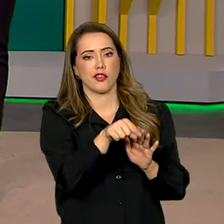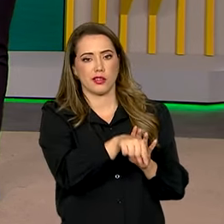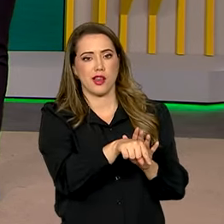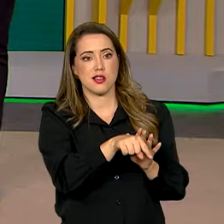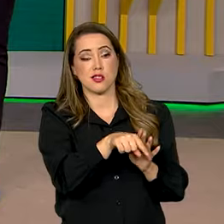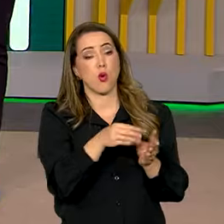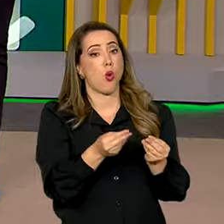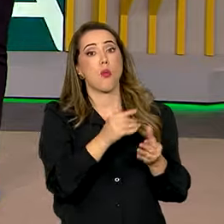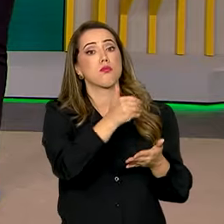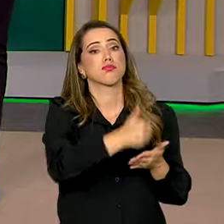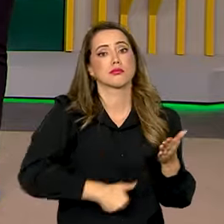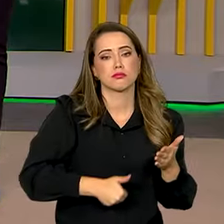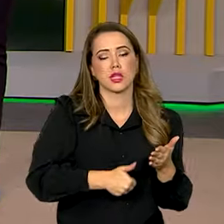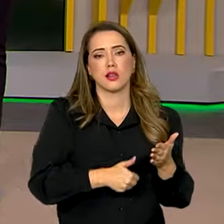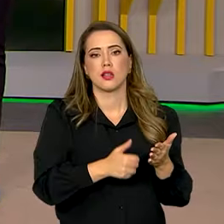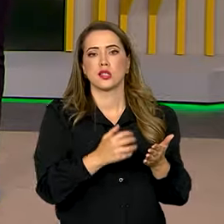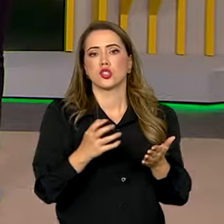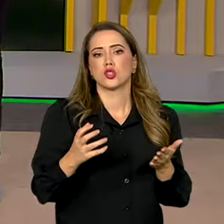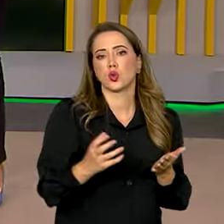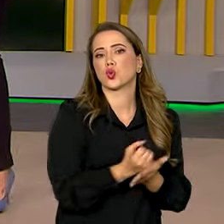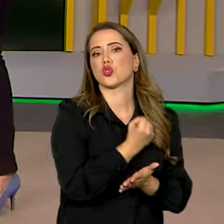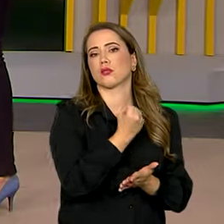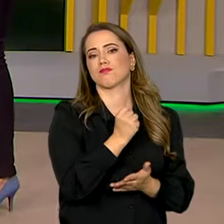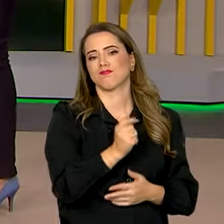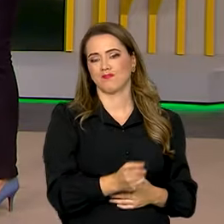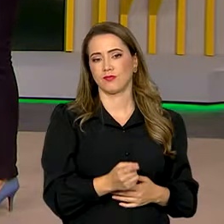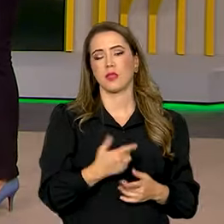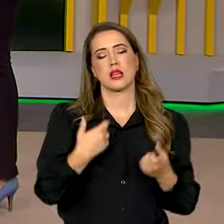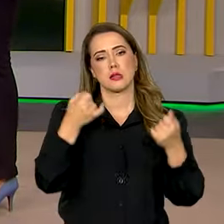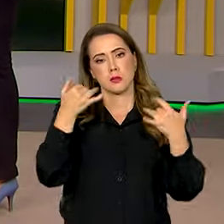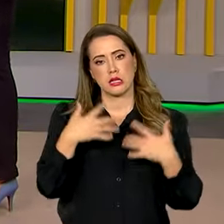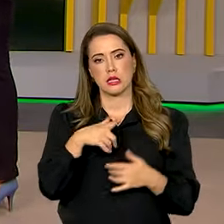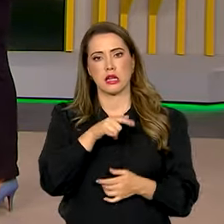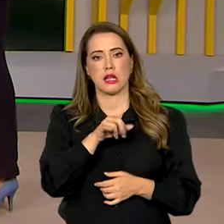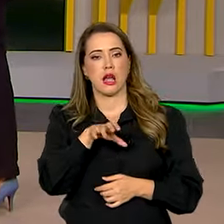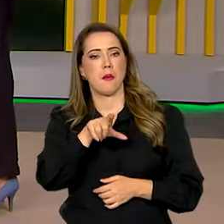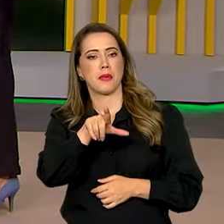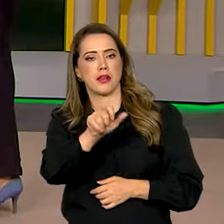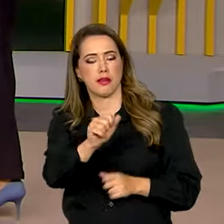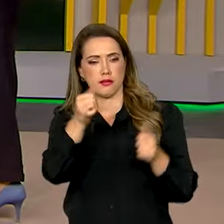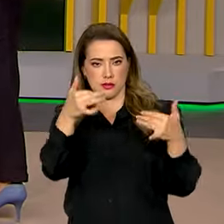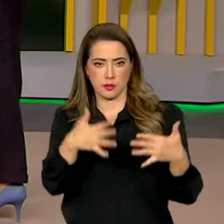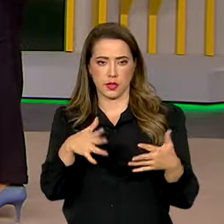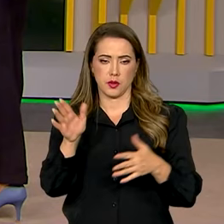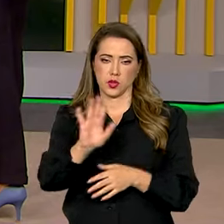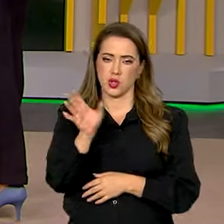para a gente ao vivo é a repórter Gabriela Noronha. Olá, Gabriela, boa noite.